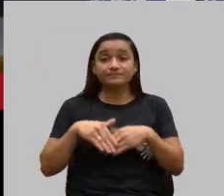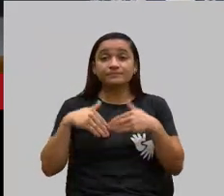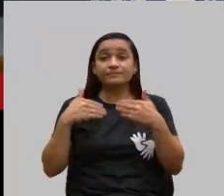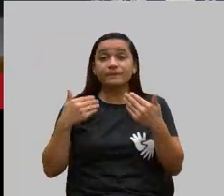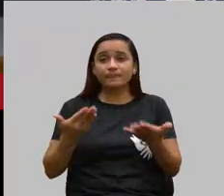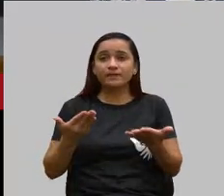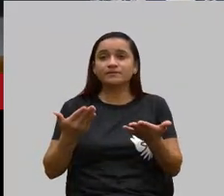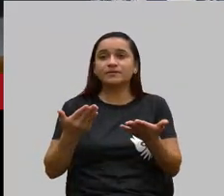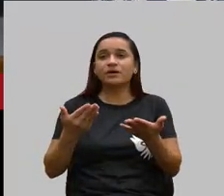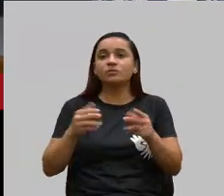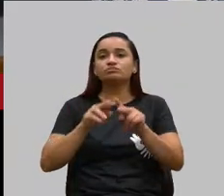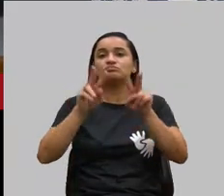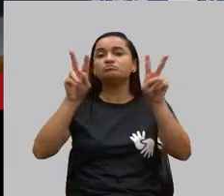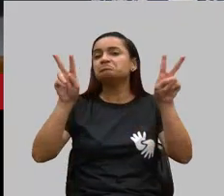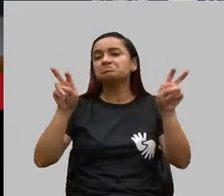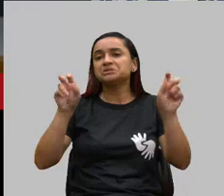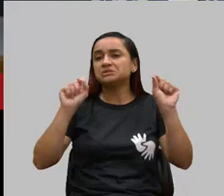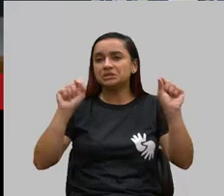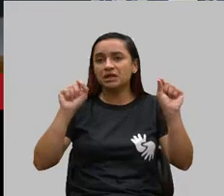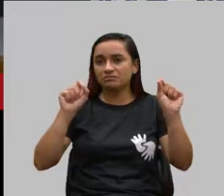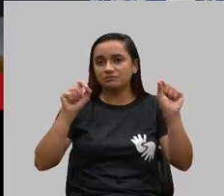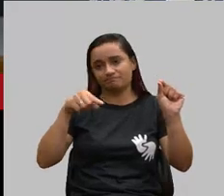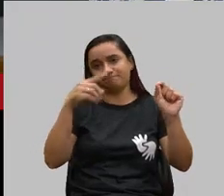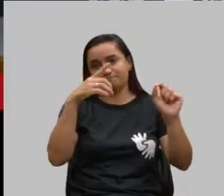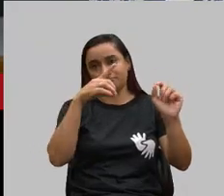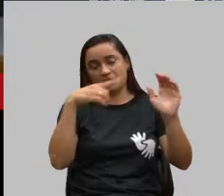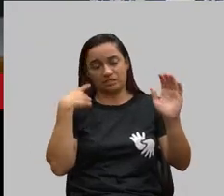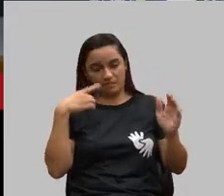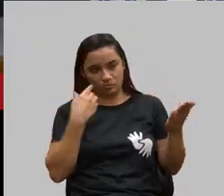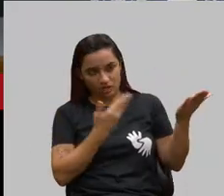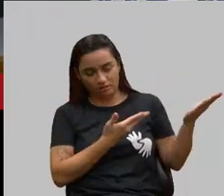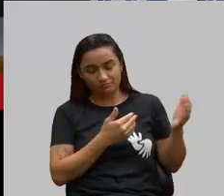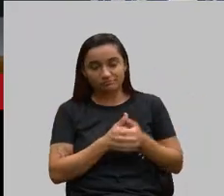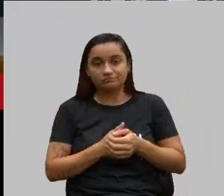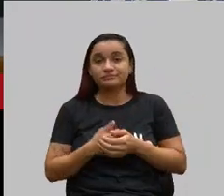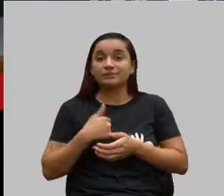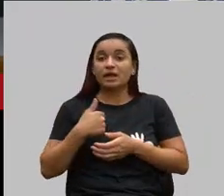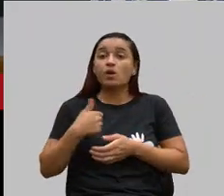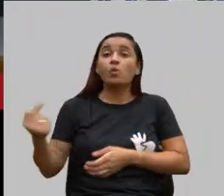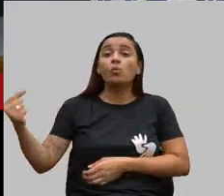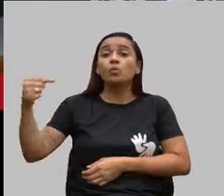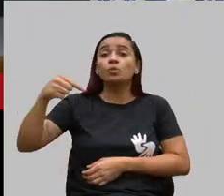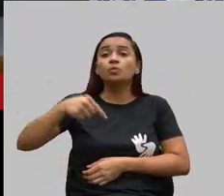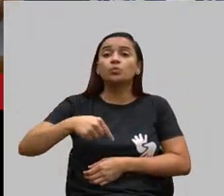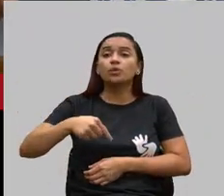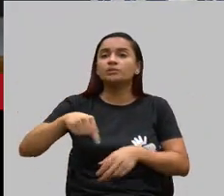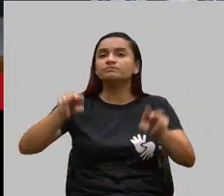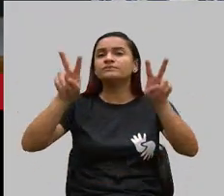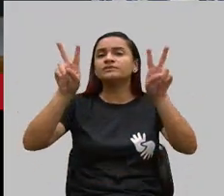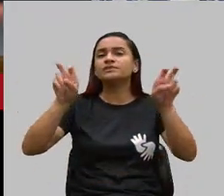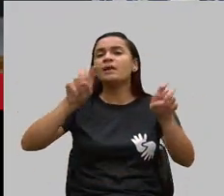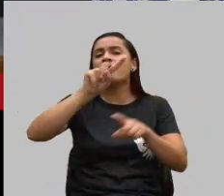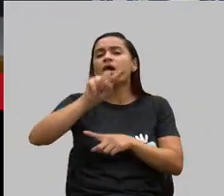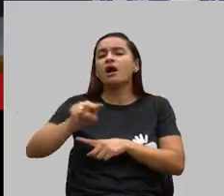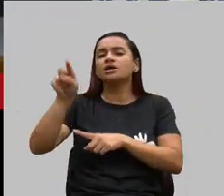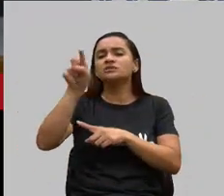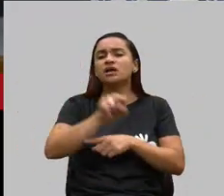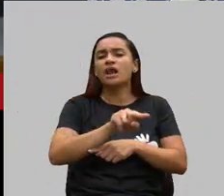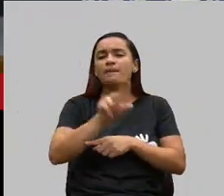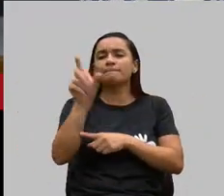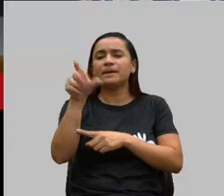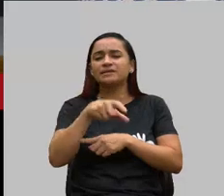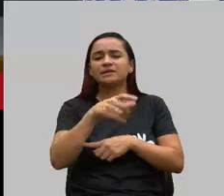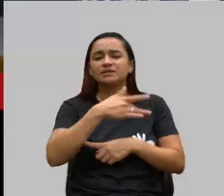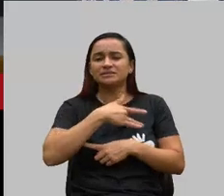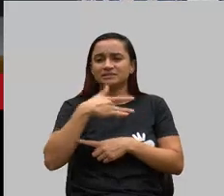sobre esse tema, deputada, eu vi aqui o tema cancelamento do plano de saúde portadores de